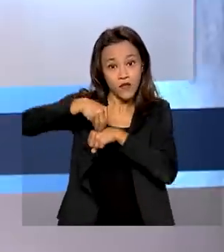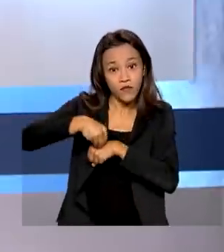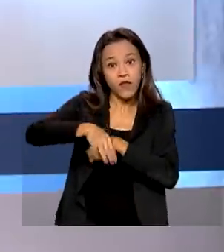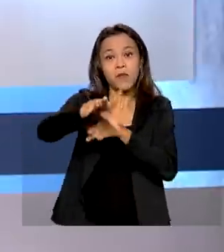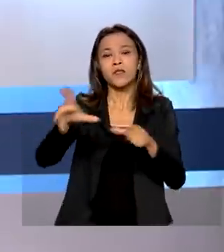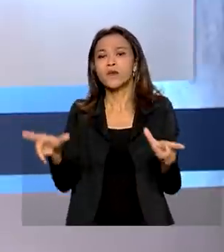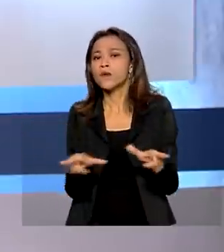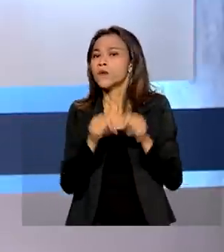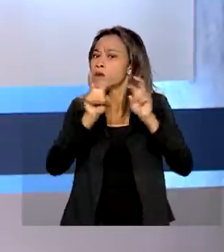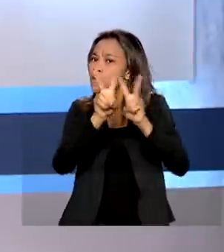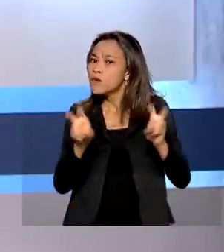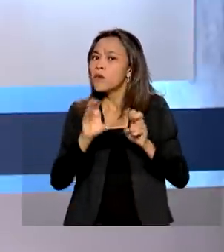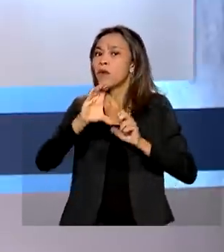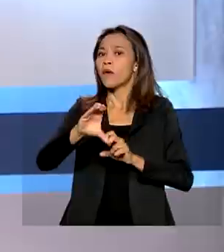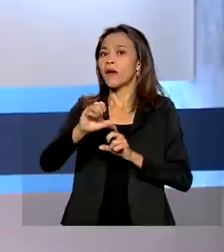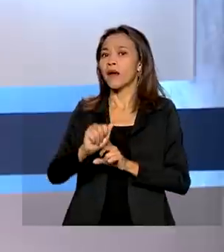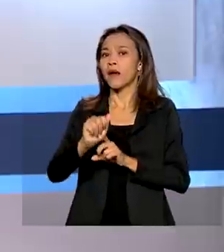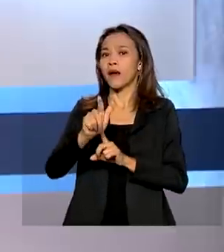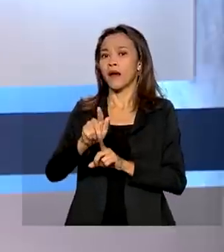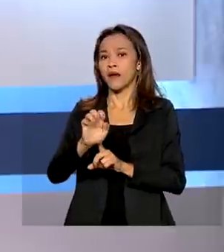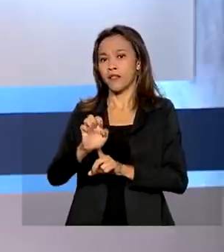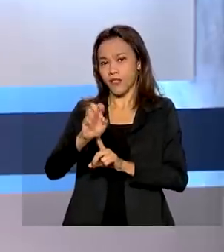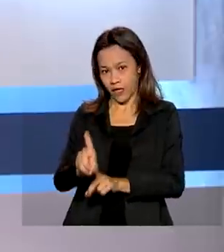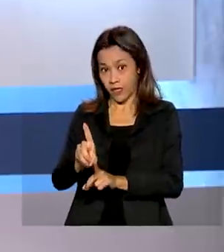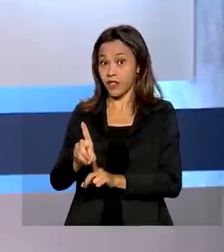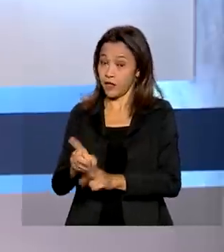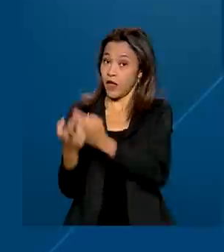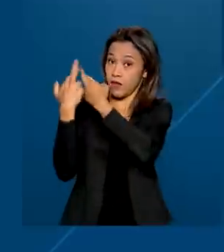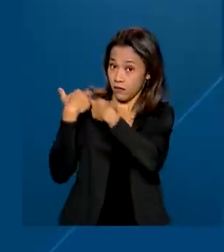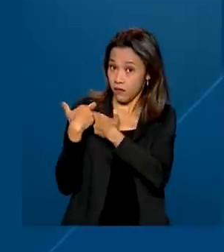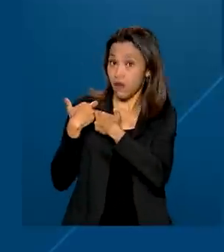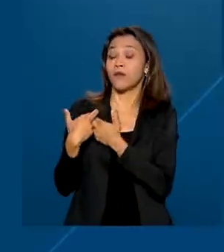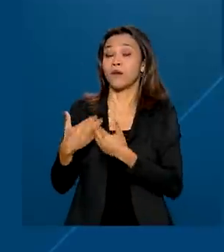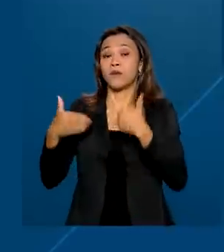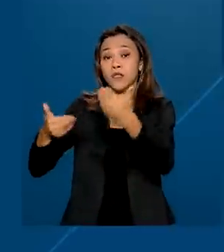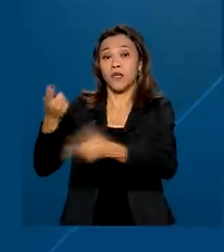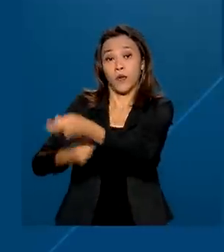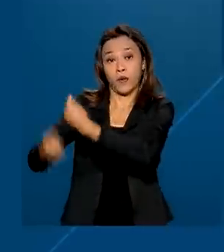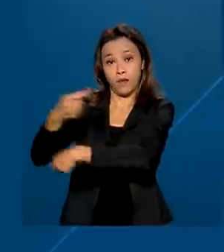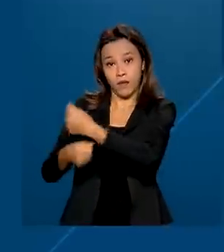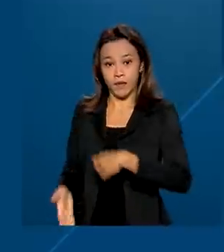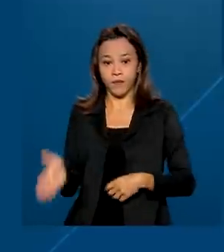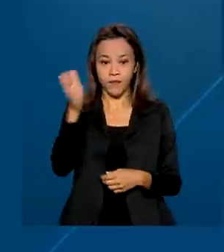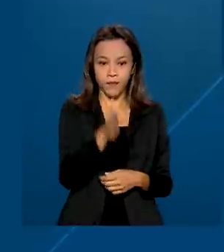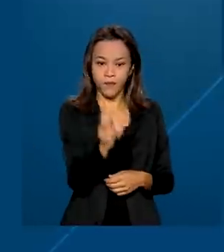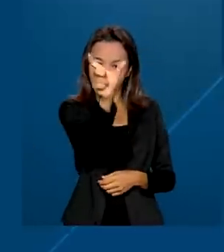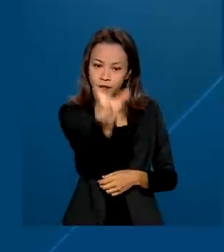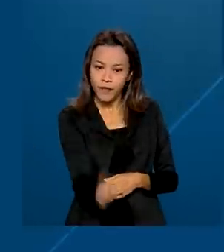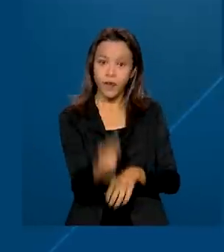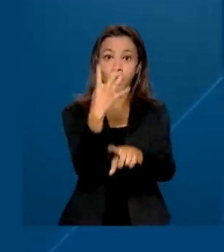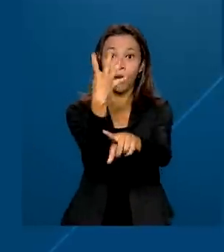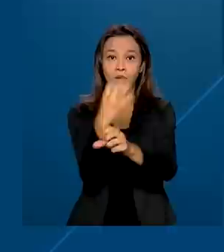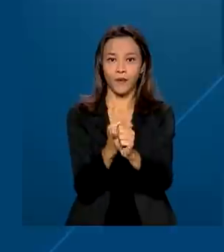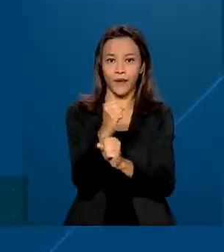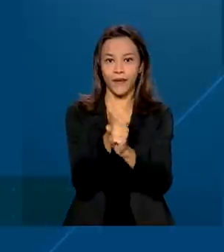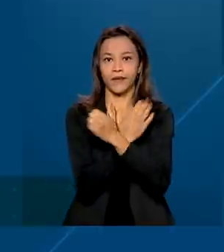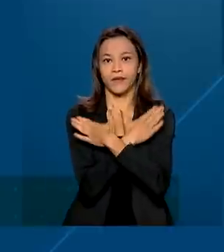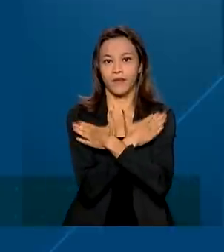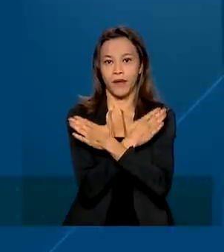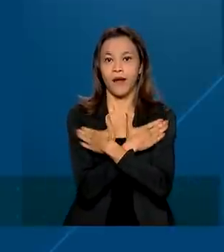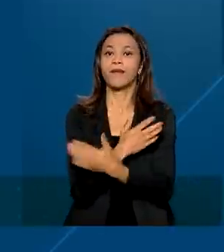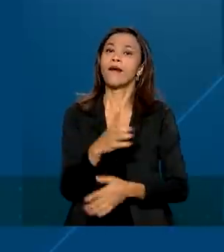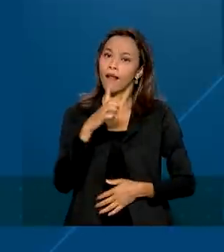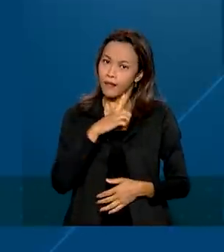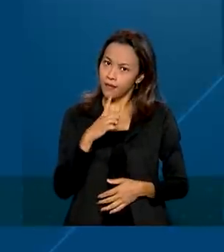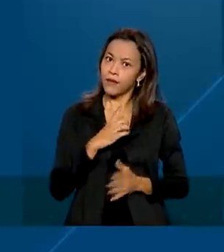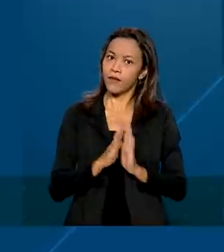Cadastro Geral de Empregados e Desempregados do Ministério da Economia. Depois de quatro anos desempregada, Valdirene teve a